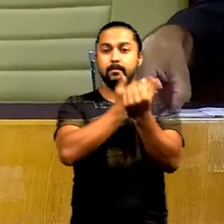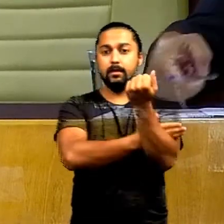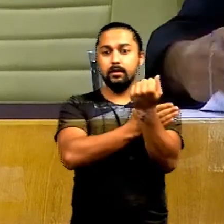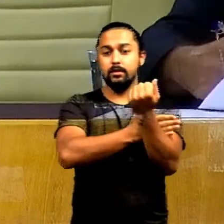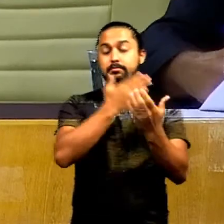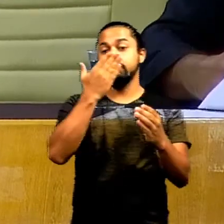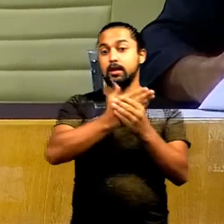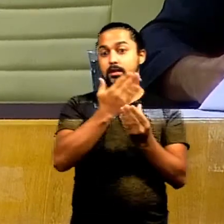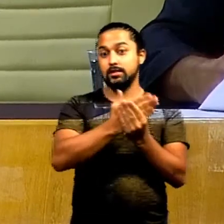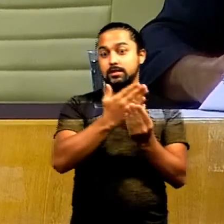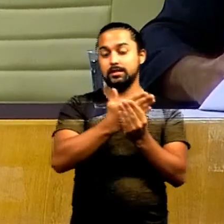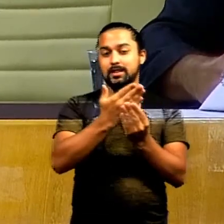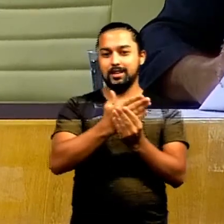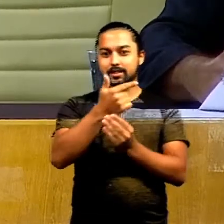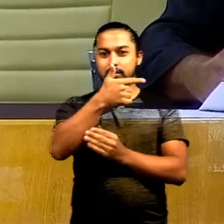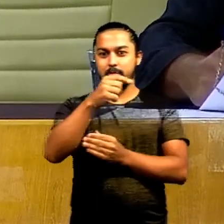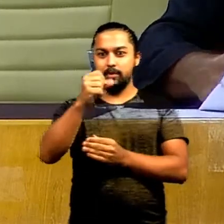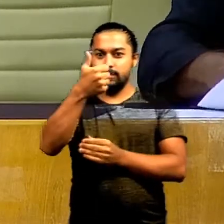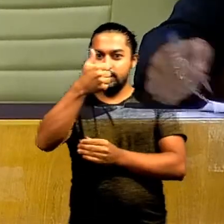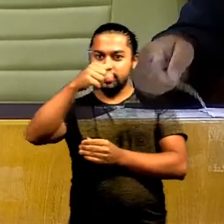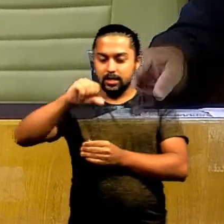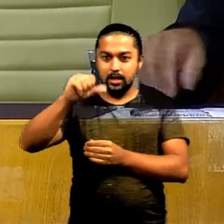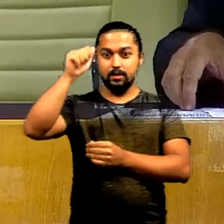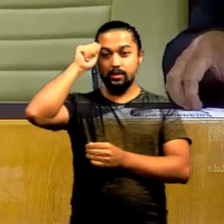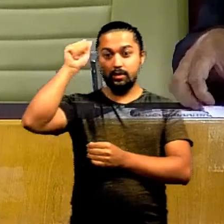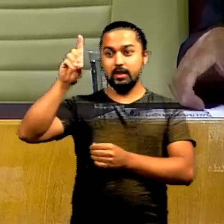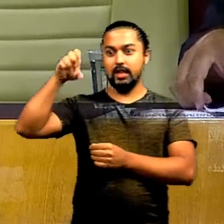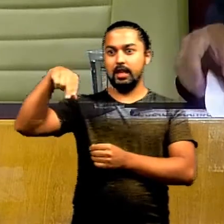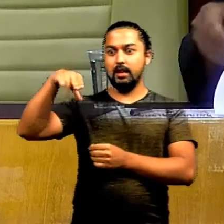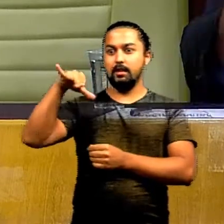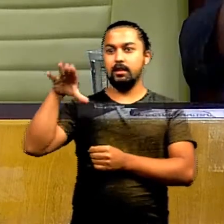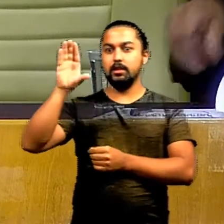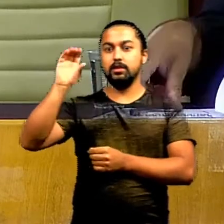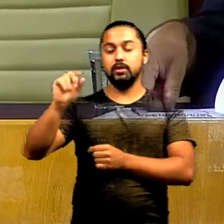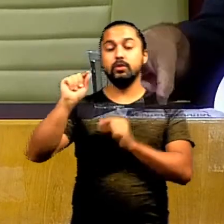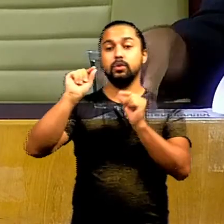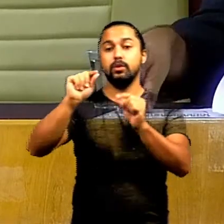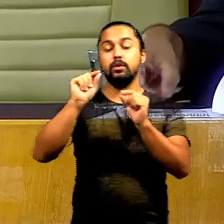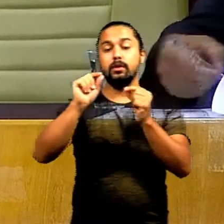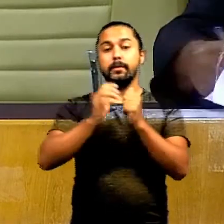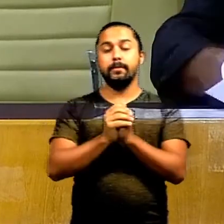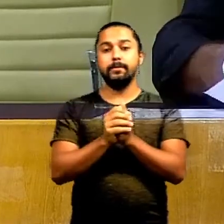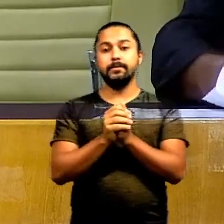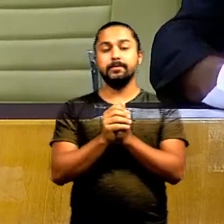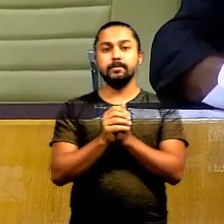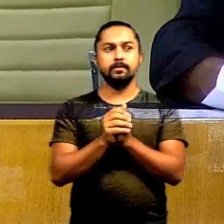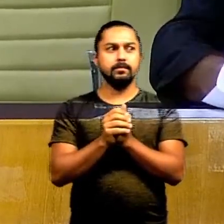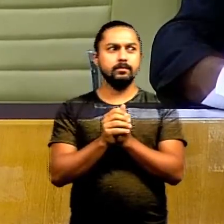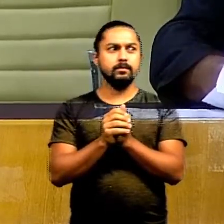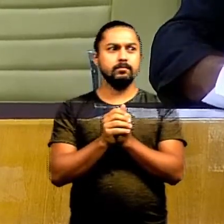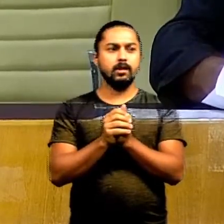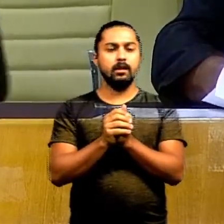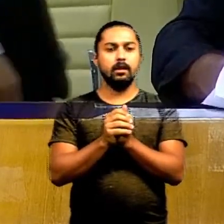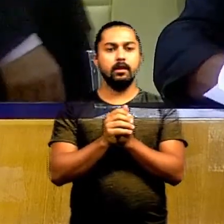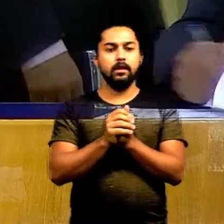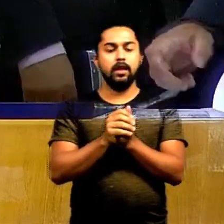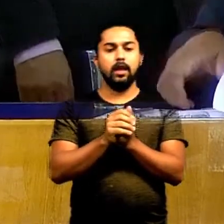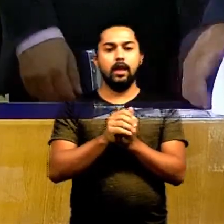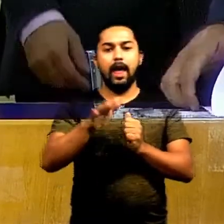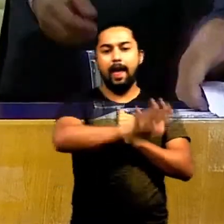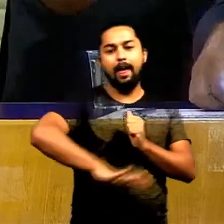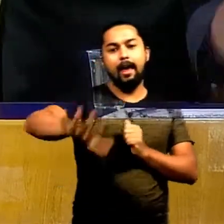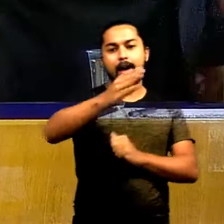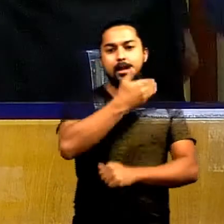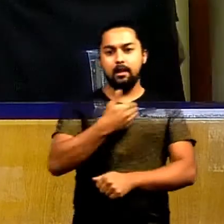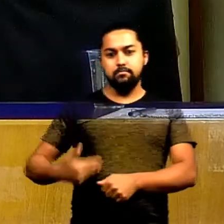2019-1435, de autoria do vereador Denício Trindade, dispõe sobre a desafetação de área pública e mudança de